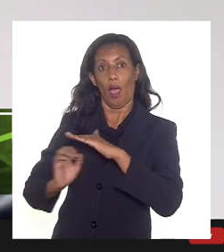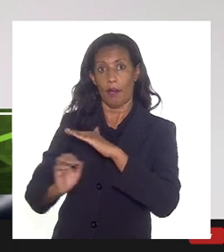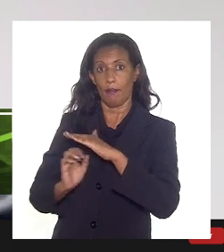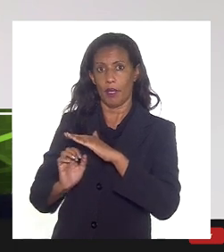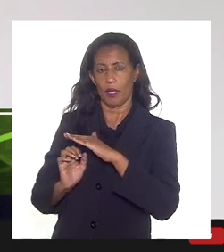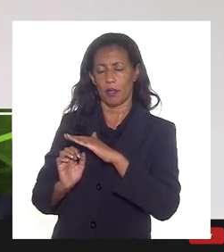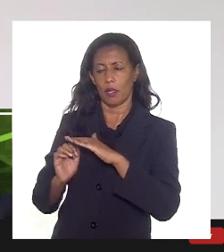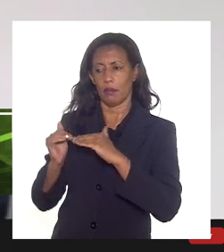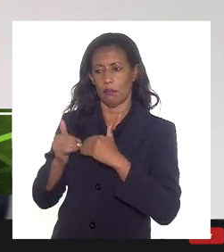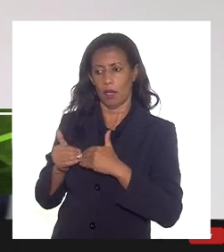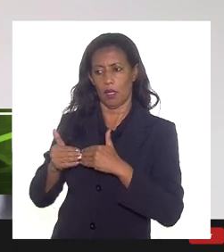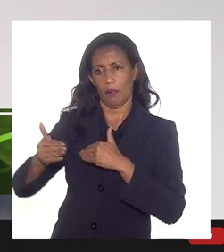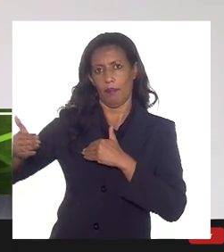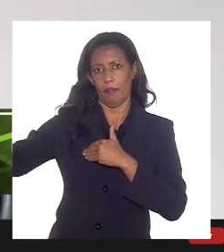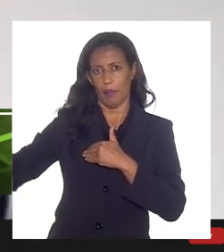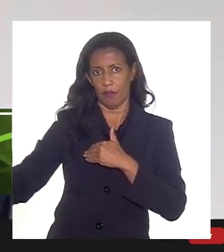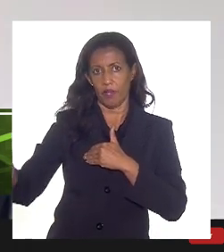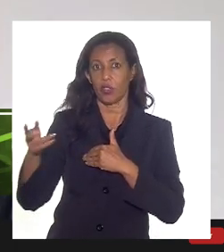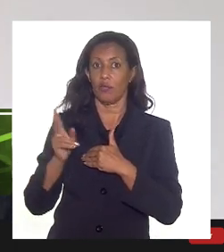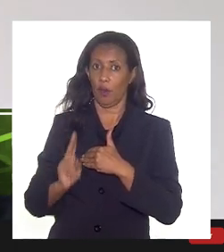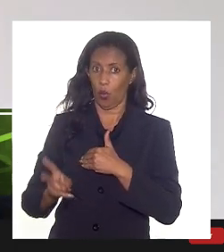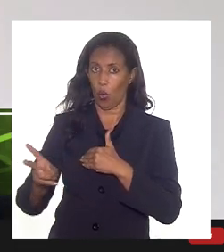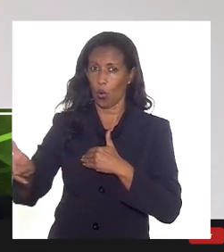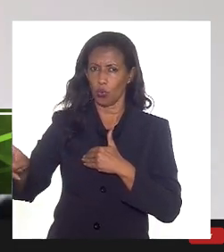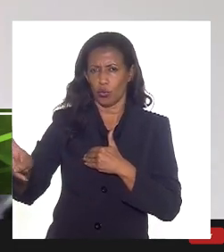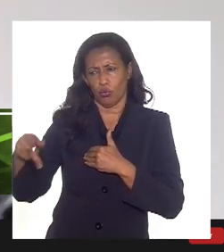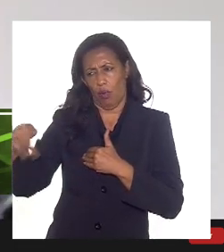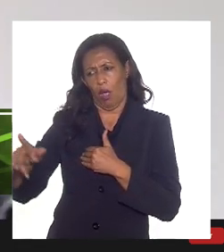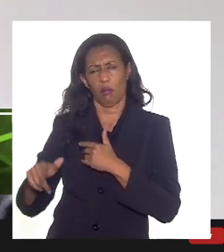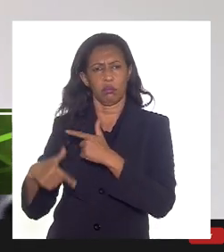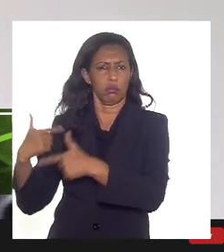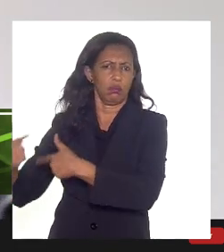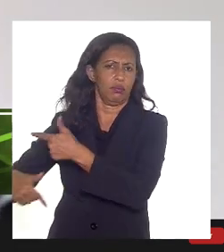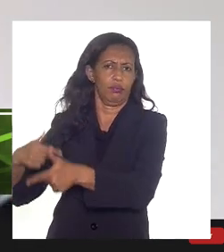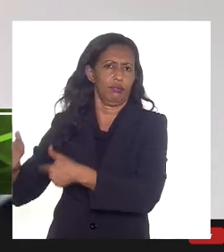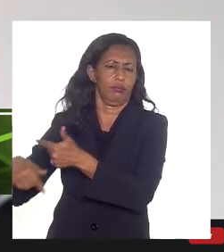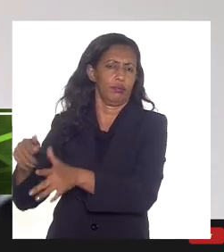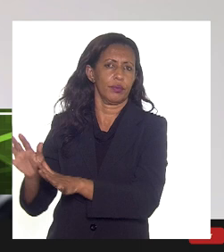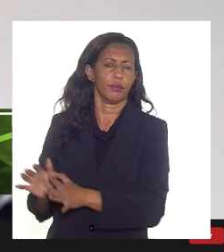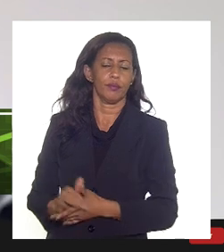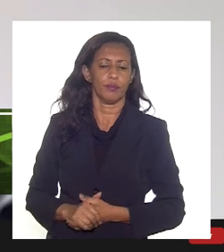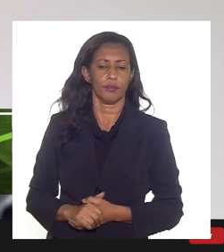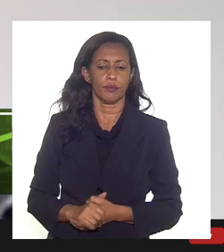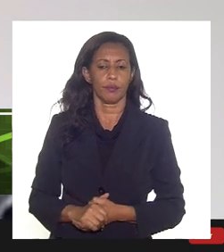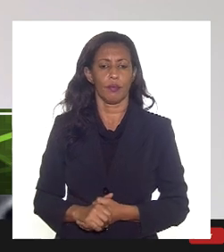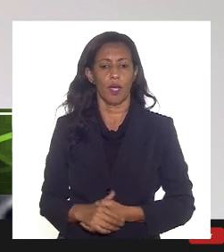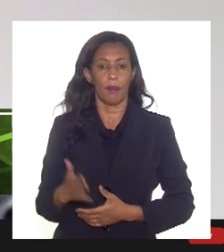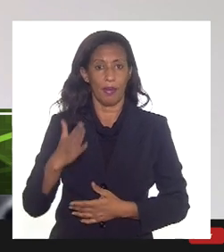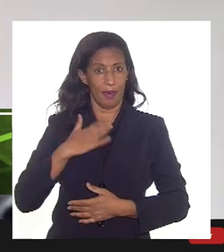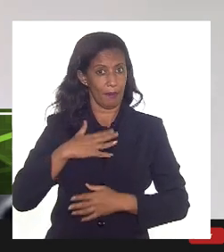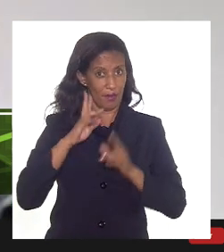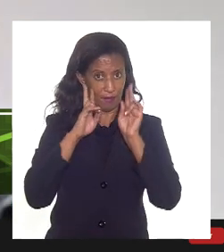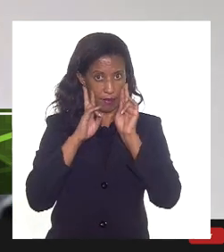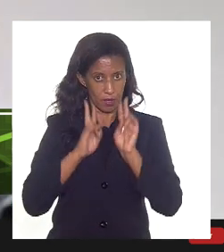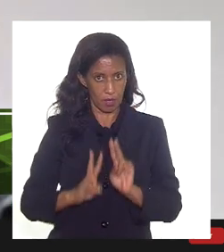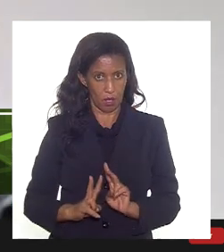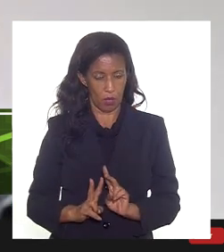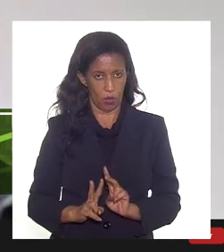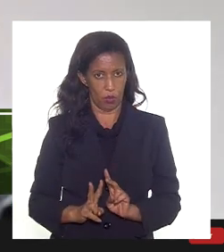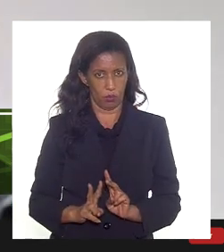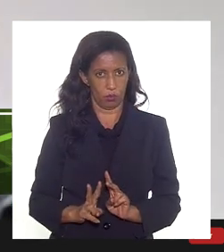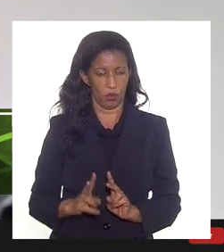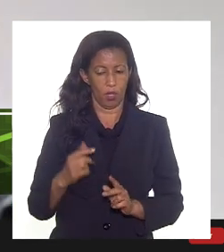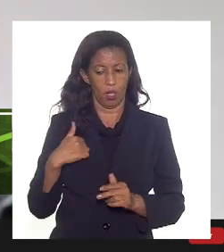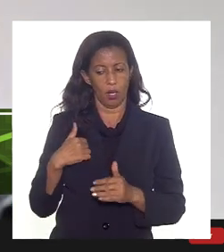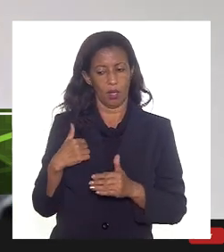frente ok ela vai continuar fazendo lá o investimento dela etc mas na minha visão existe uma conta de